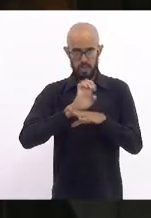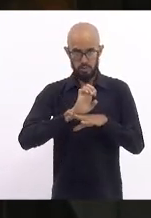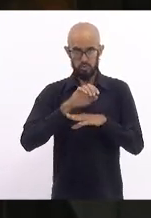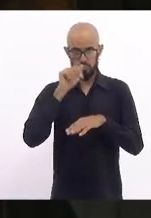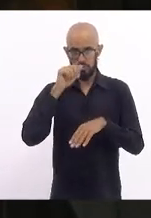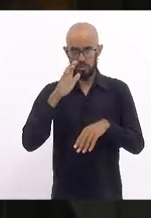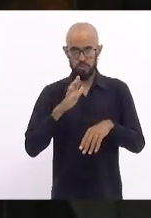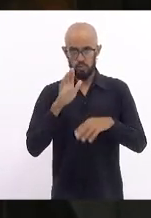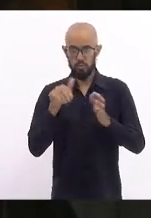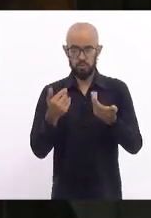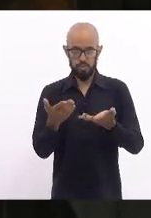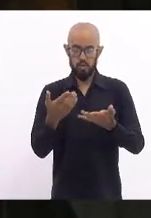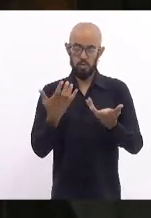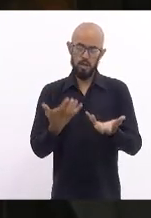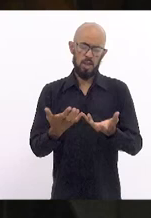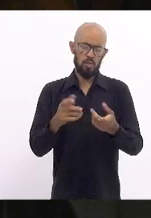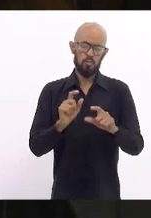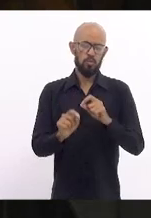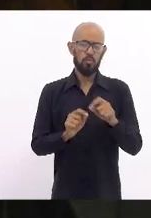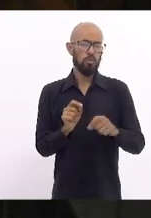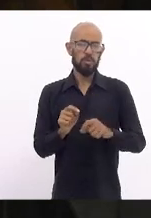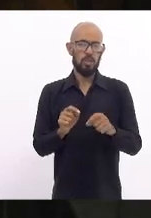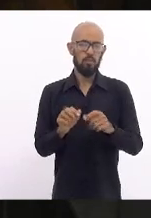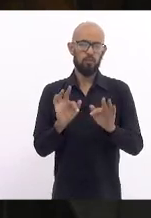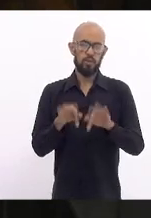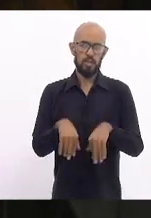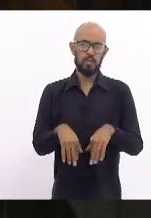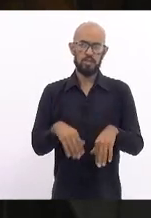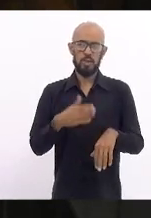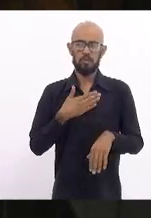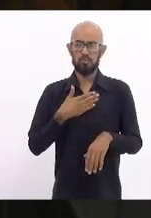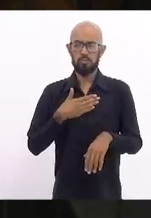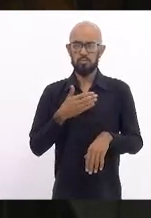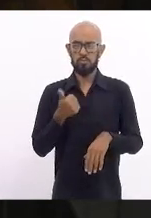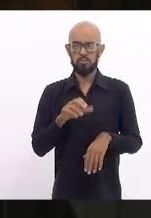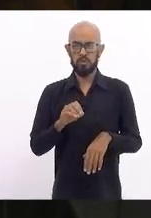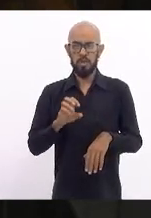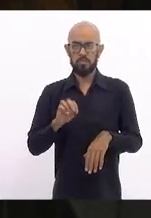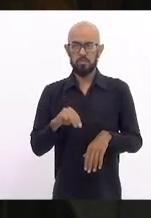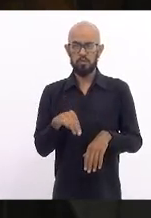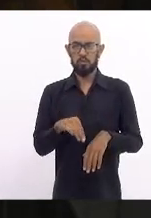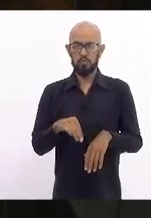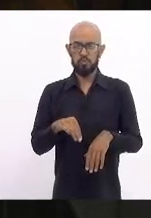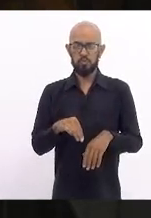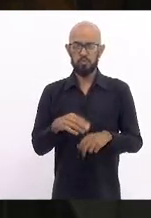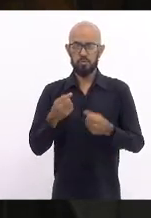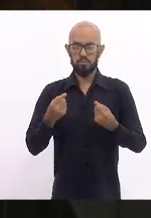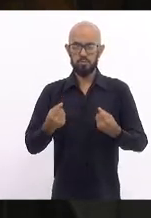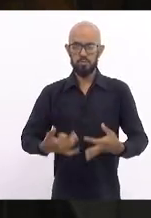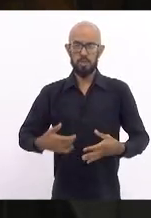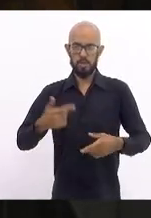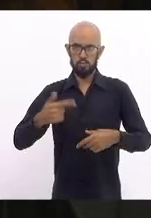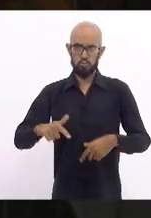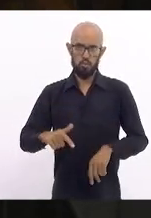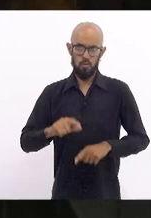Então, eu queria só encerrar nos meus 10 minutos reafirmando